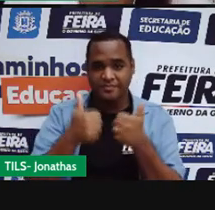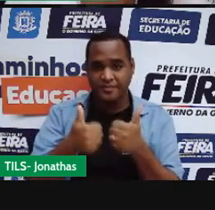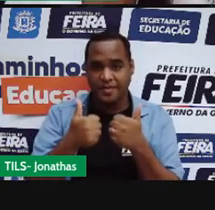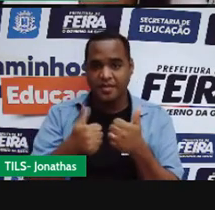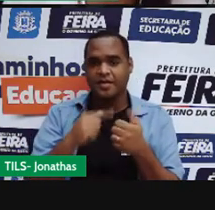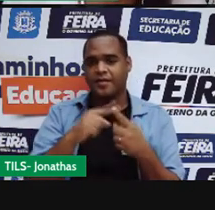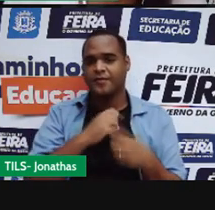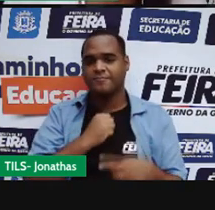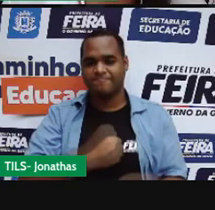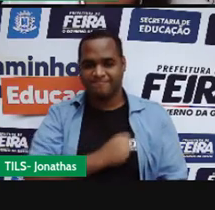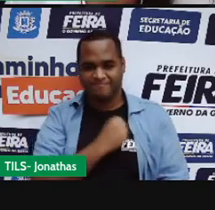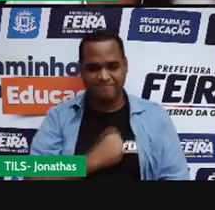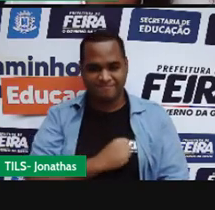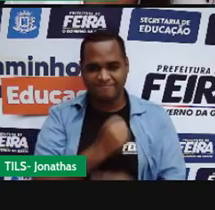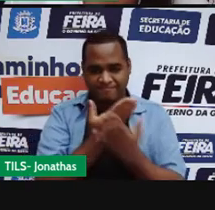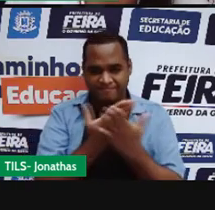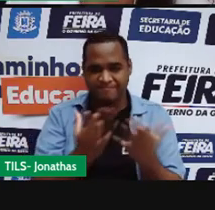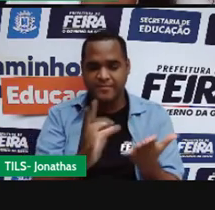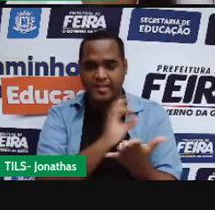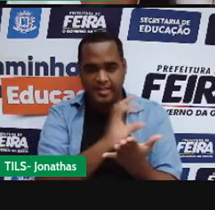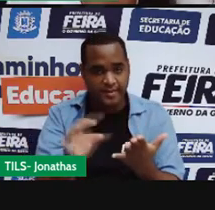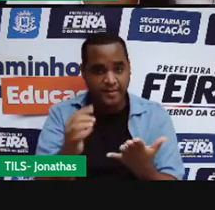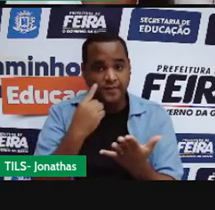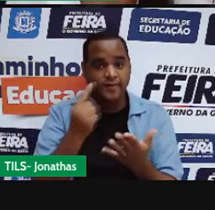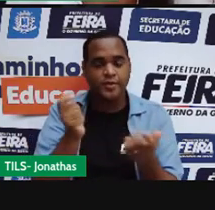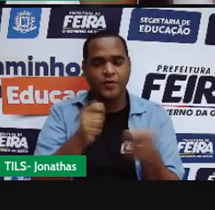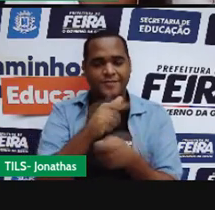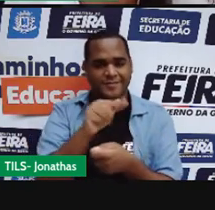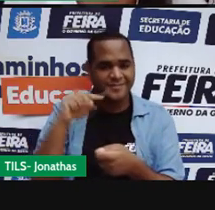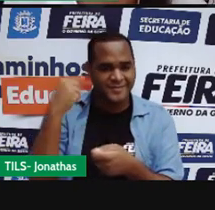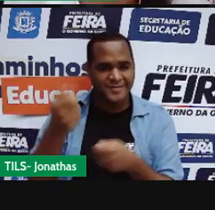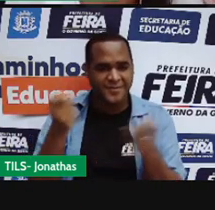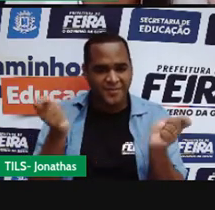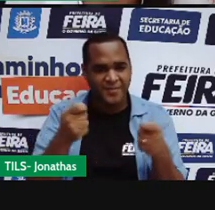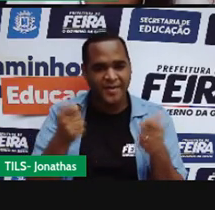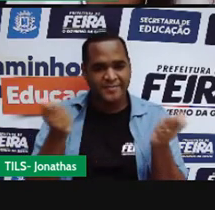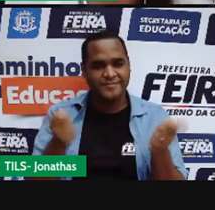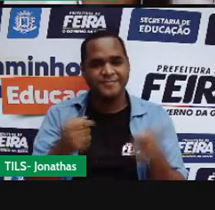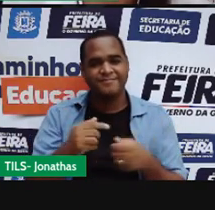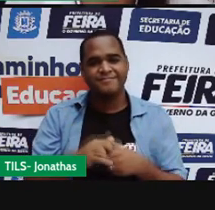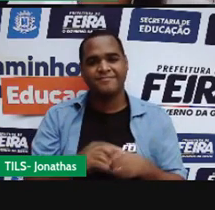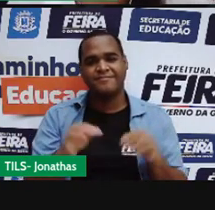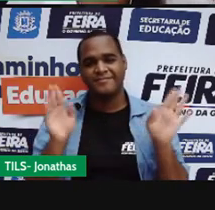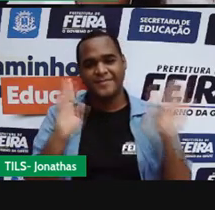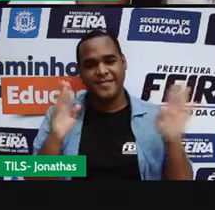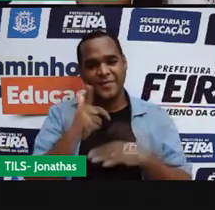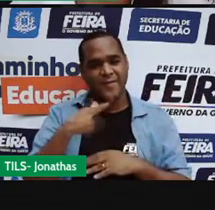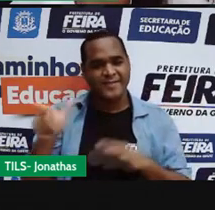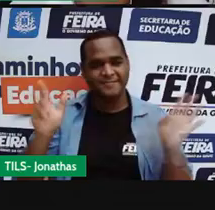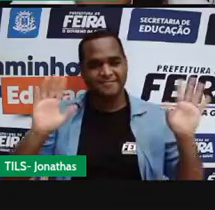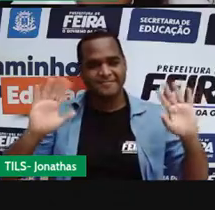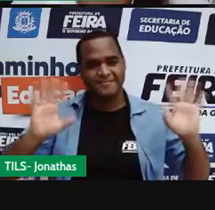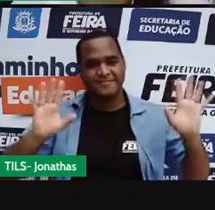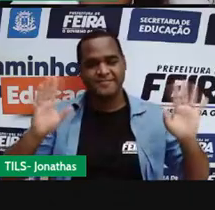morrendo de saudade de vocês, mas semana que vem a gente se vê de novo. Então, pessoal, até a próxima aula. Tchau, tchau.